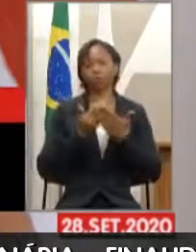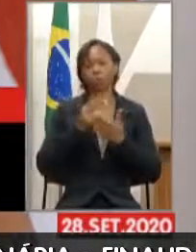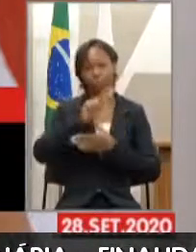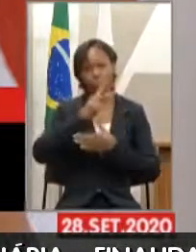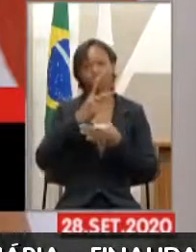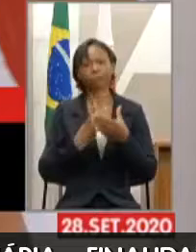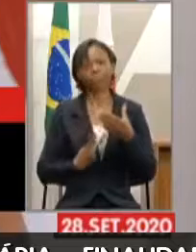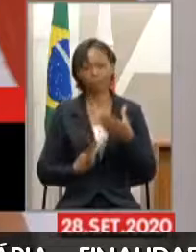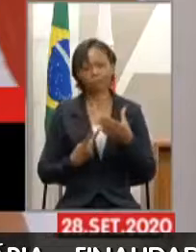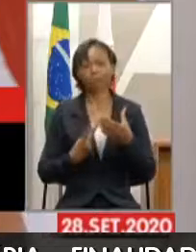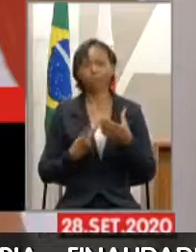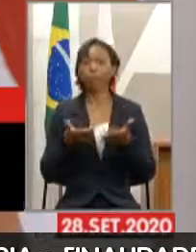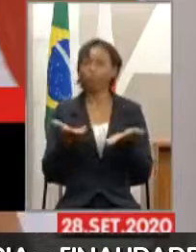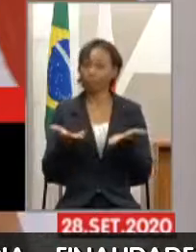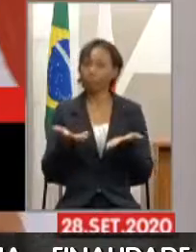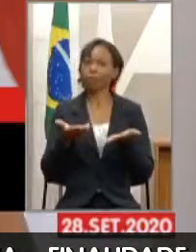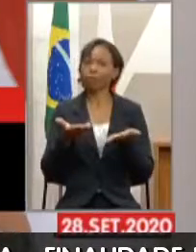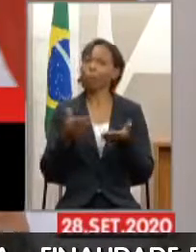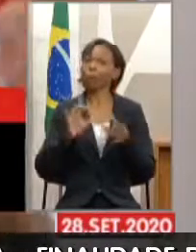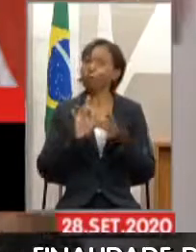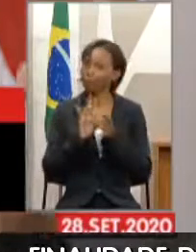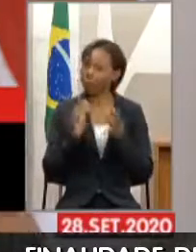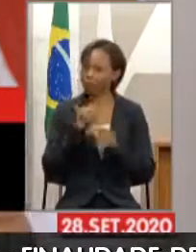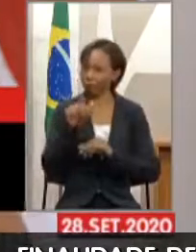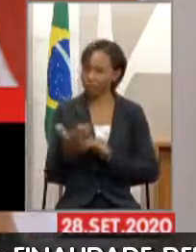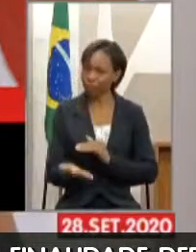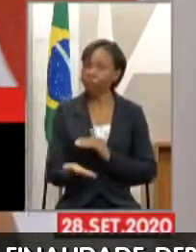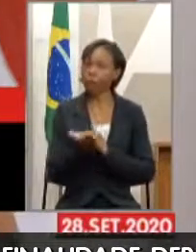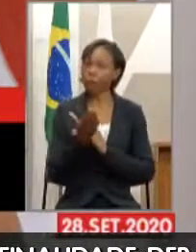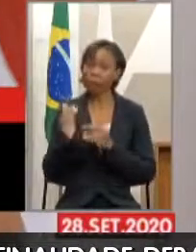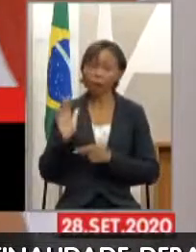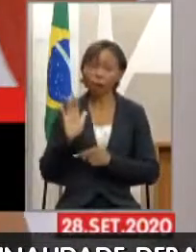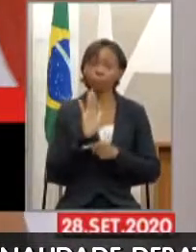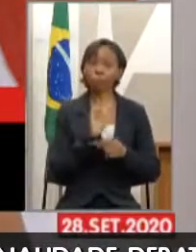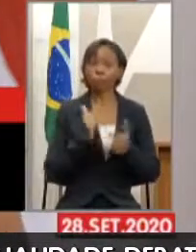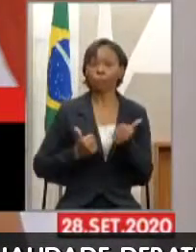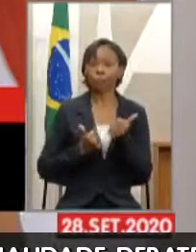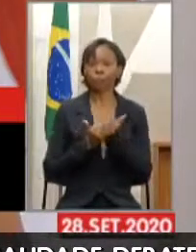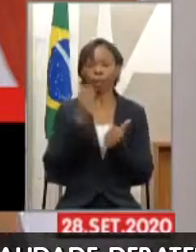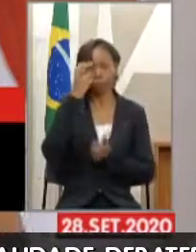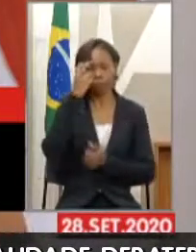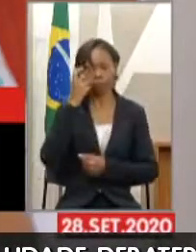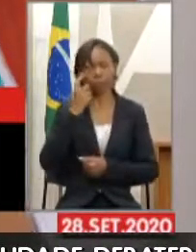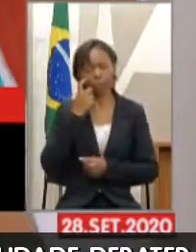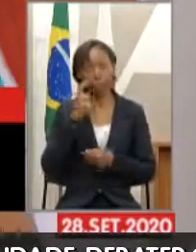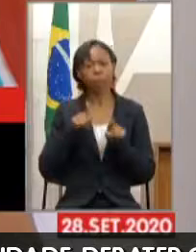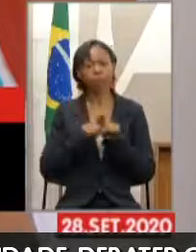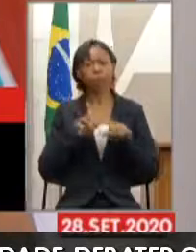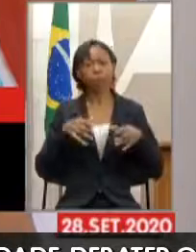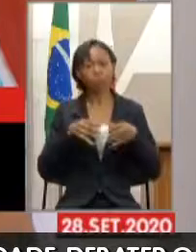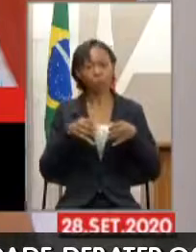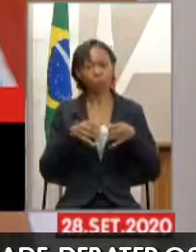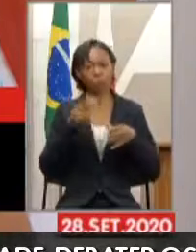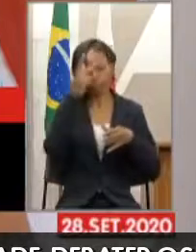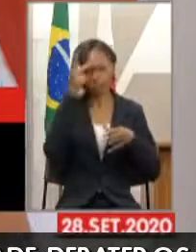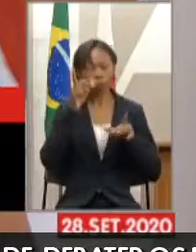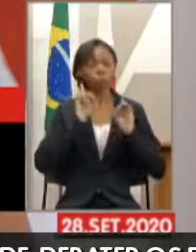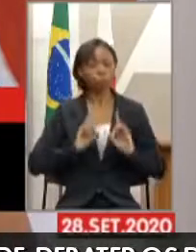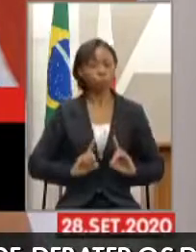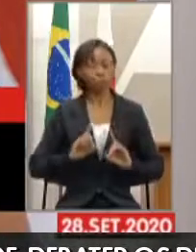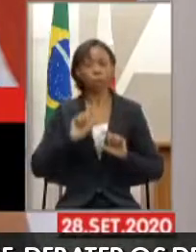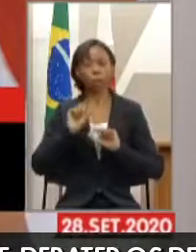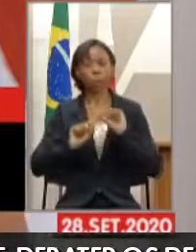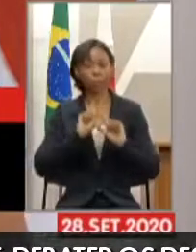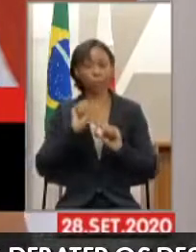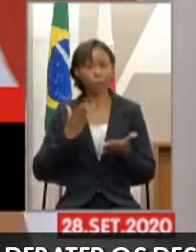com vocês, com toda a comunidade surda, para apoiar o Zé Guilherme e a Comissão de Pessoas de Deficiência para a aprovação desse projeto, que é de